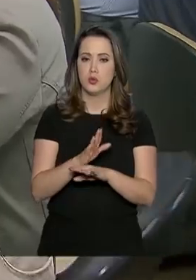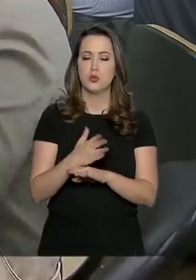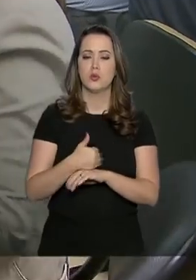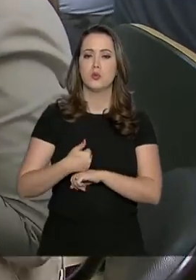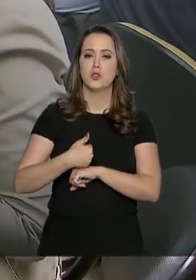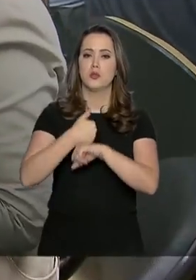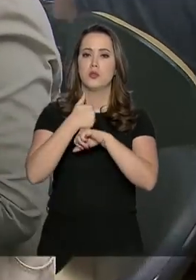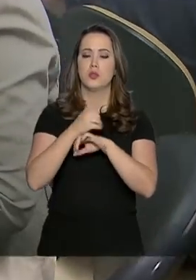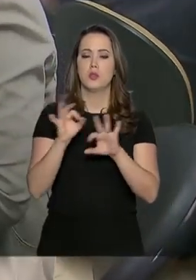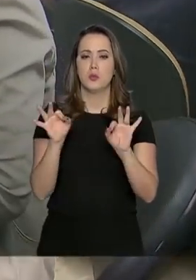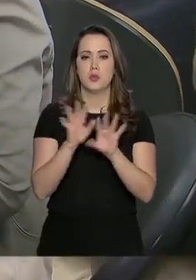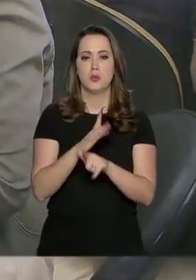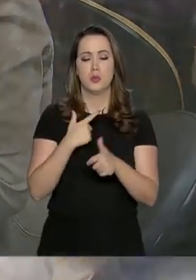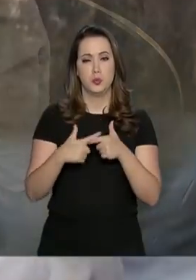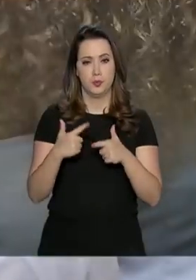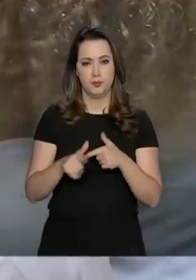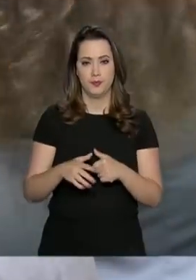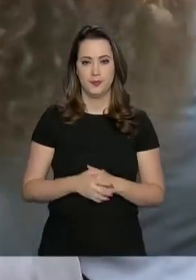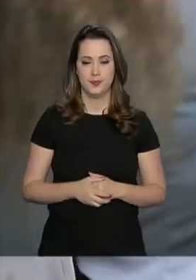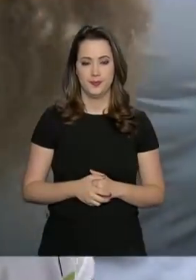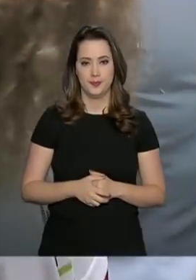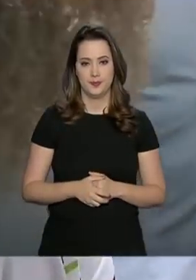profissional para sanar as nossas dúvidas.